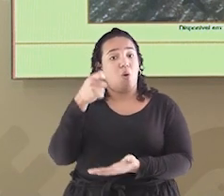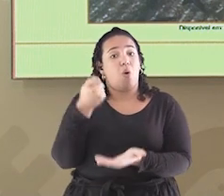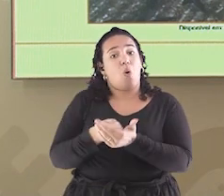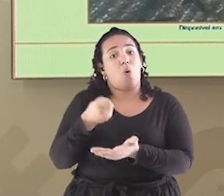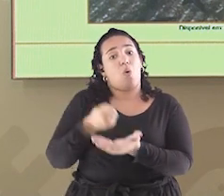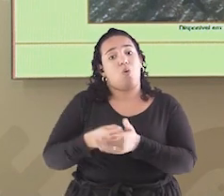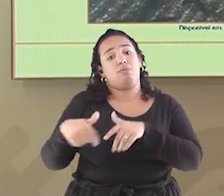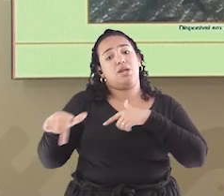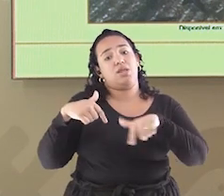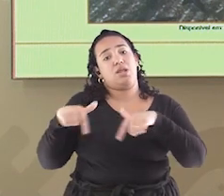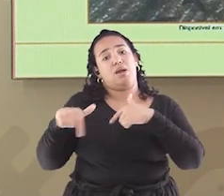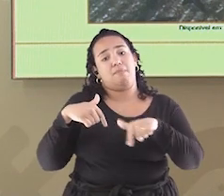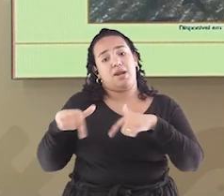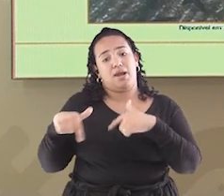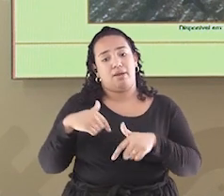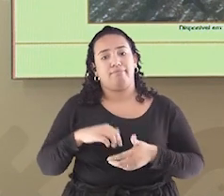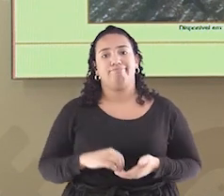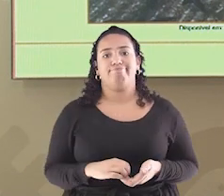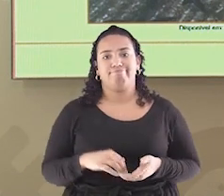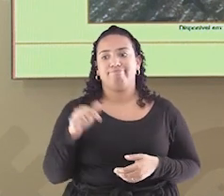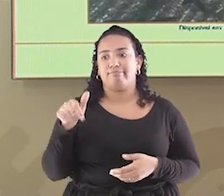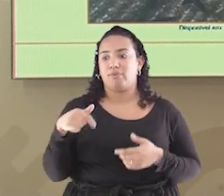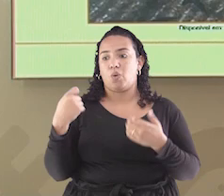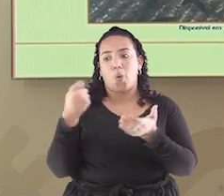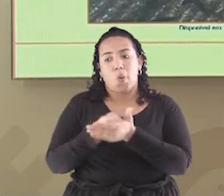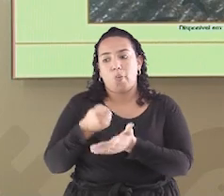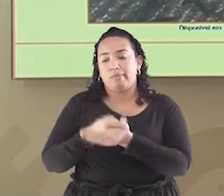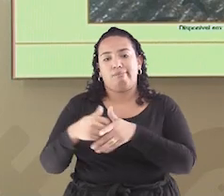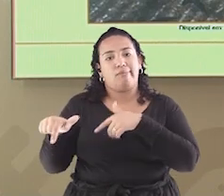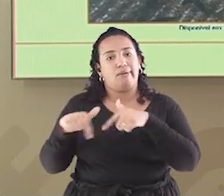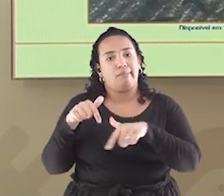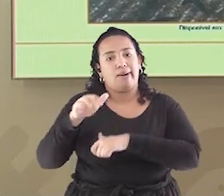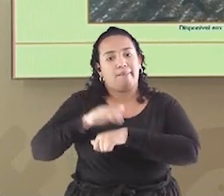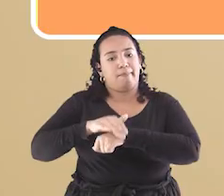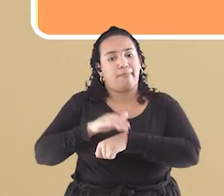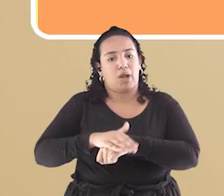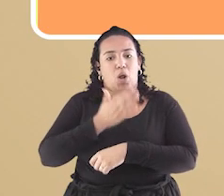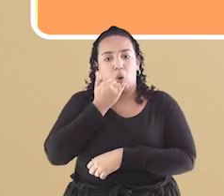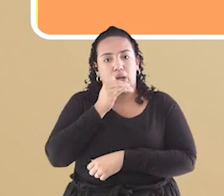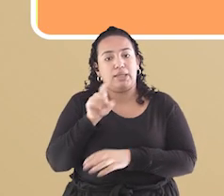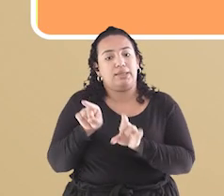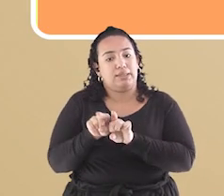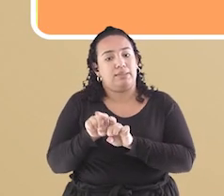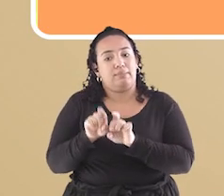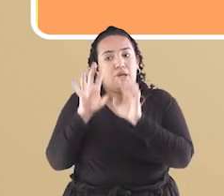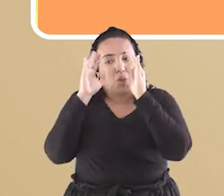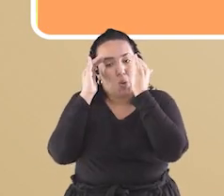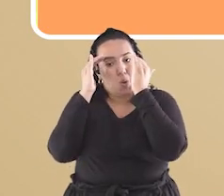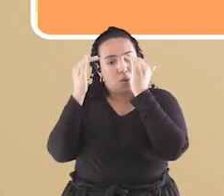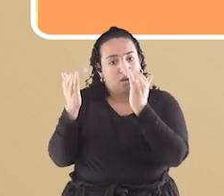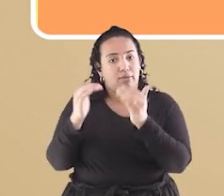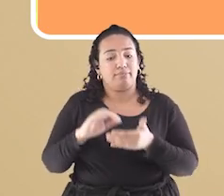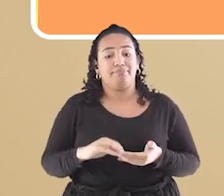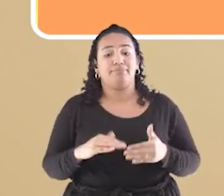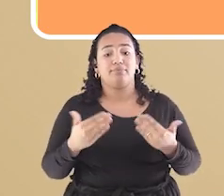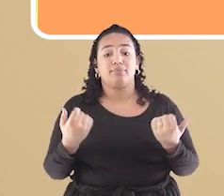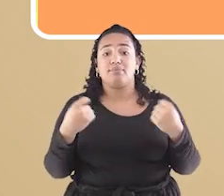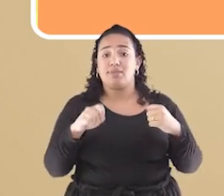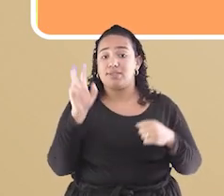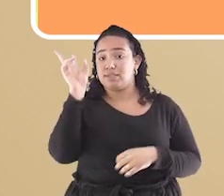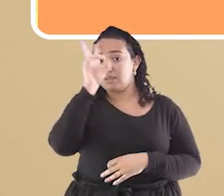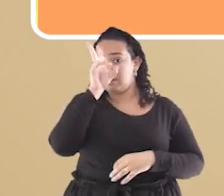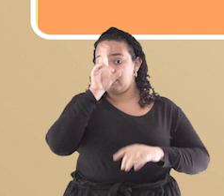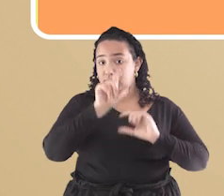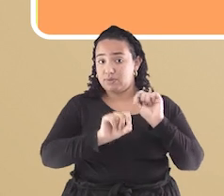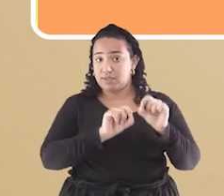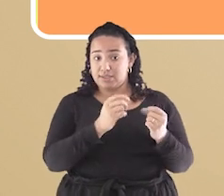para o sustento do seu senhor feudal e para o seu próprio sustento. É muito importante lembrar que os servos não